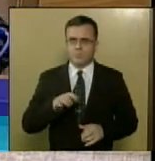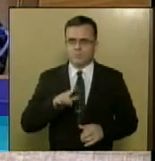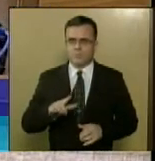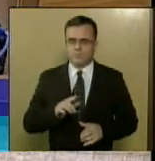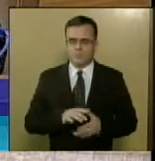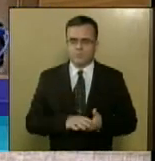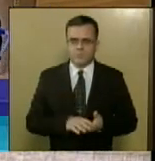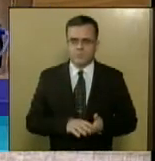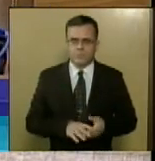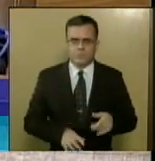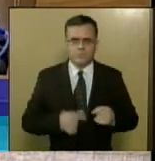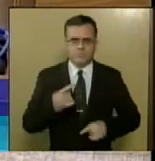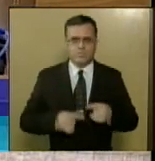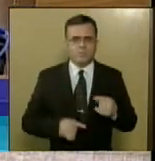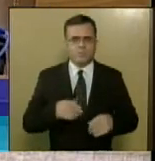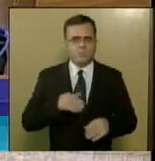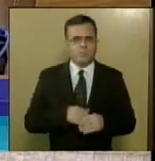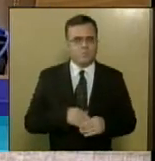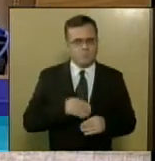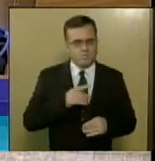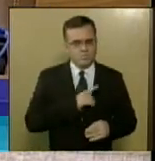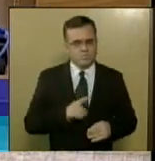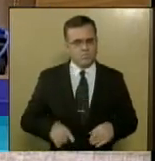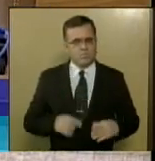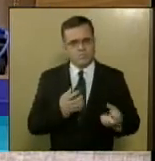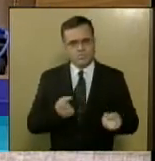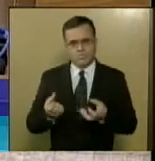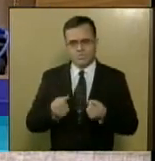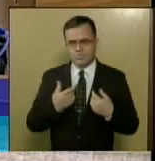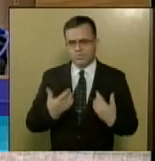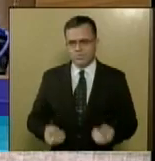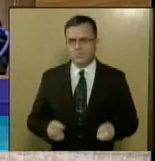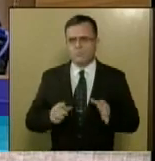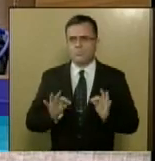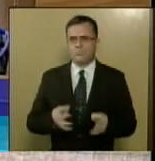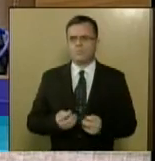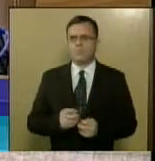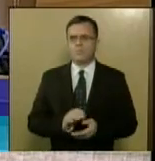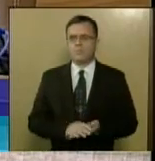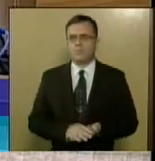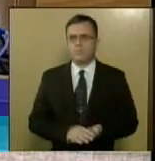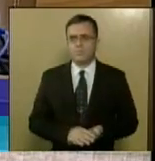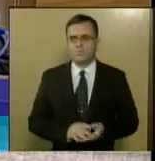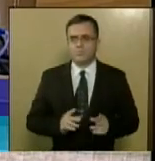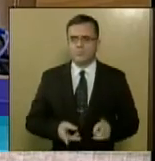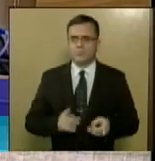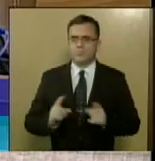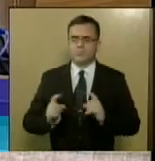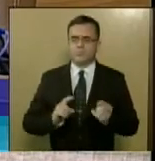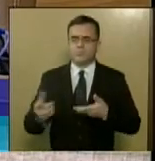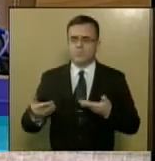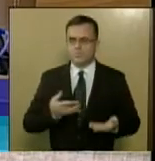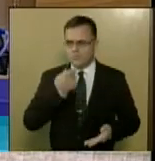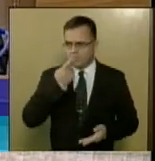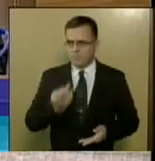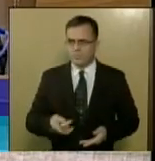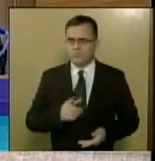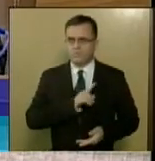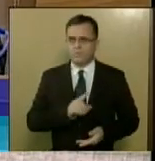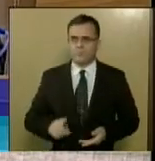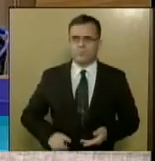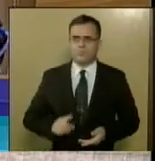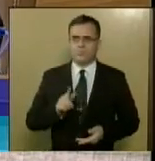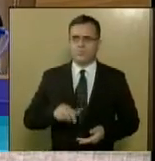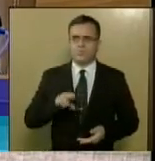Em discussão, em votação, os deputados que apontam aprovados. Ainda é um pequeno expediente, que a palavra é para Guarata e